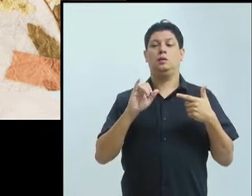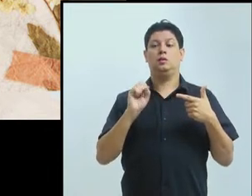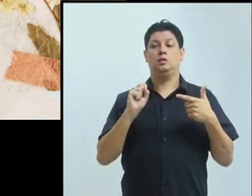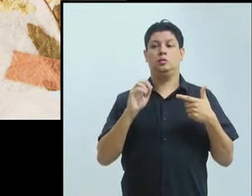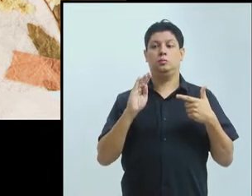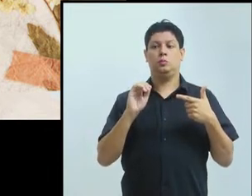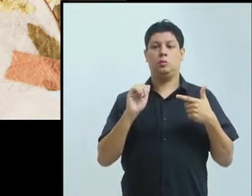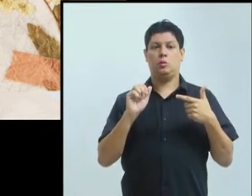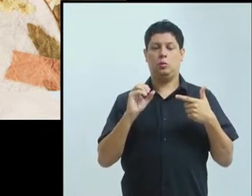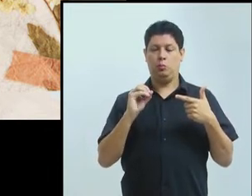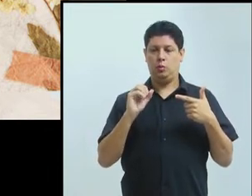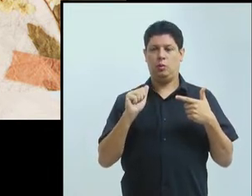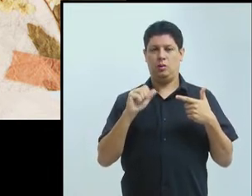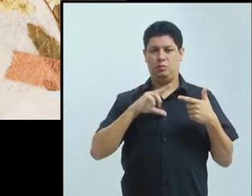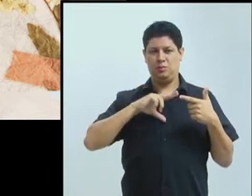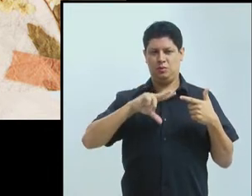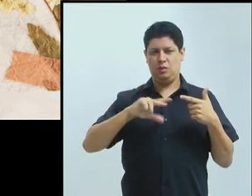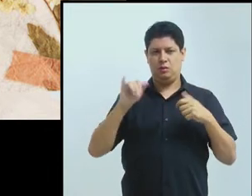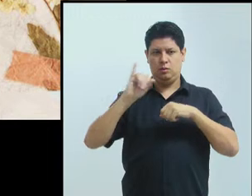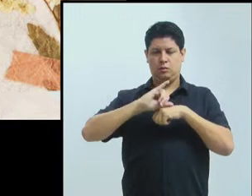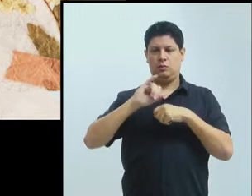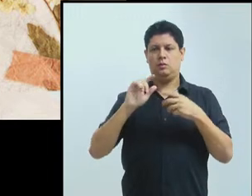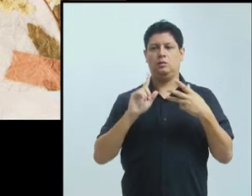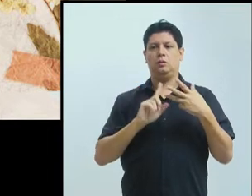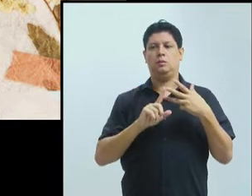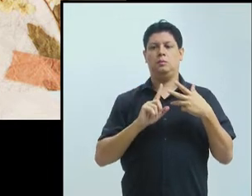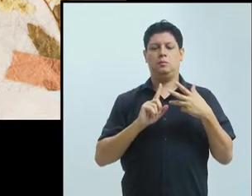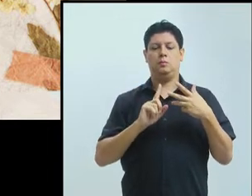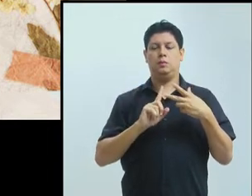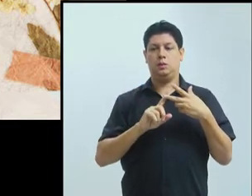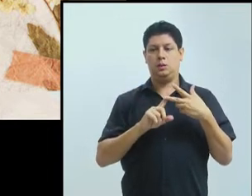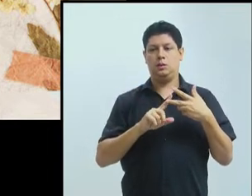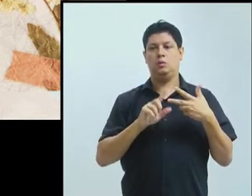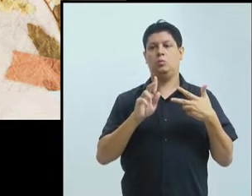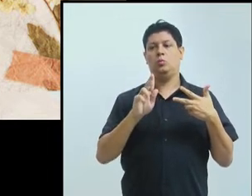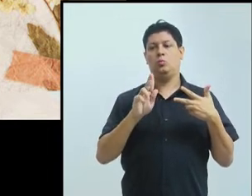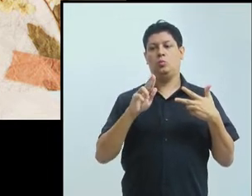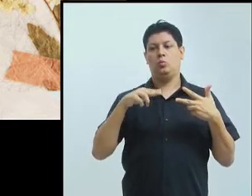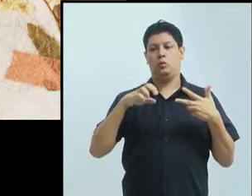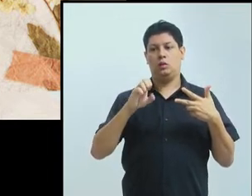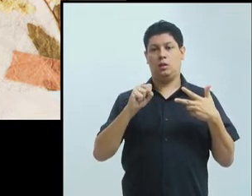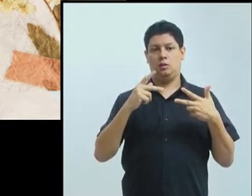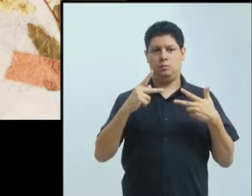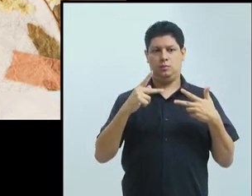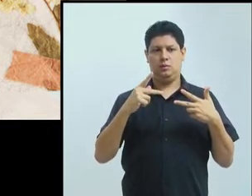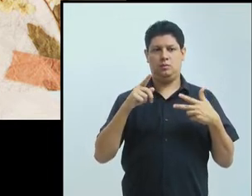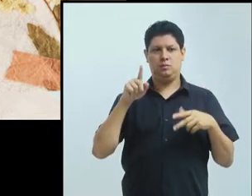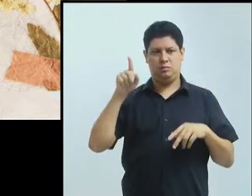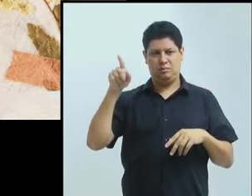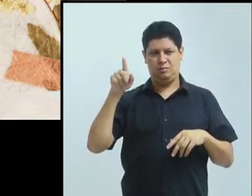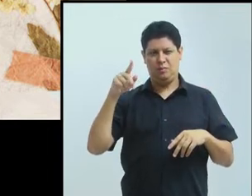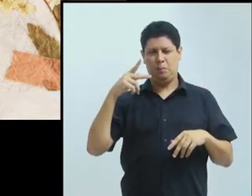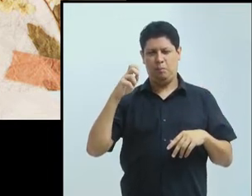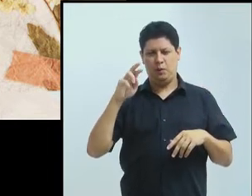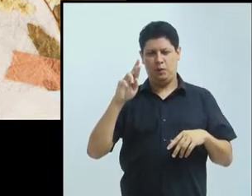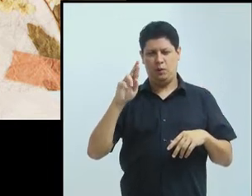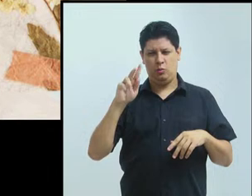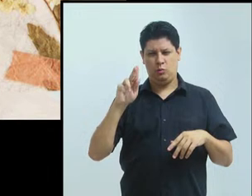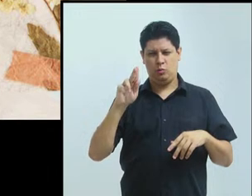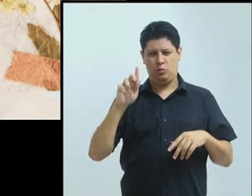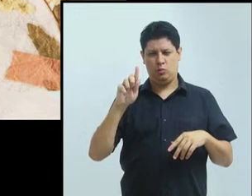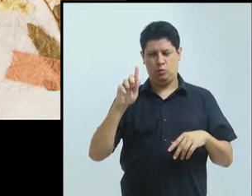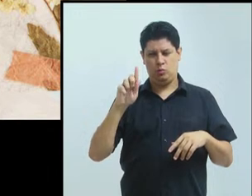feito, à Universidade Estadual de São Paulo, à Unesp de Assis. E, quando a Vera esteve aqui, que nós